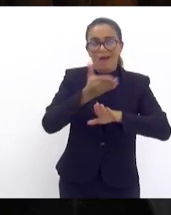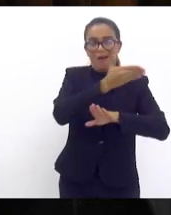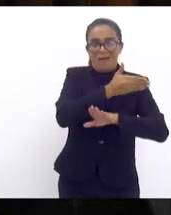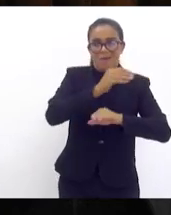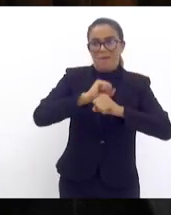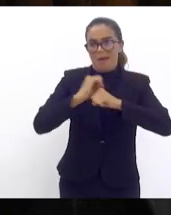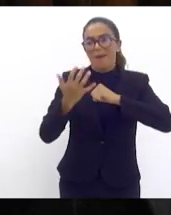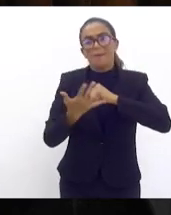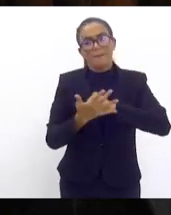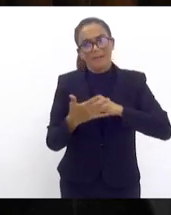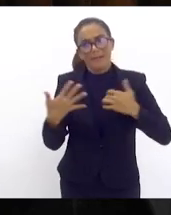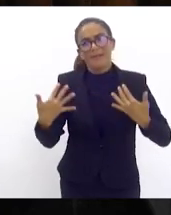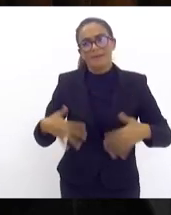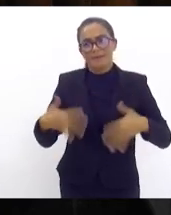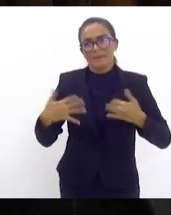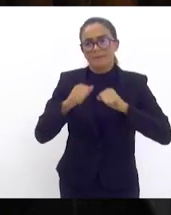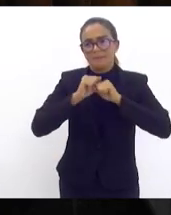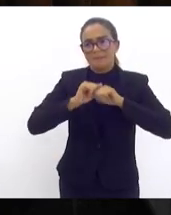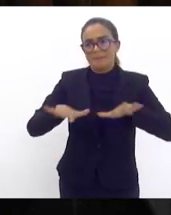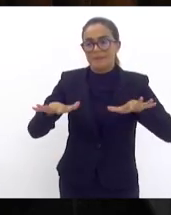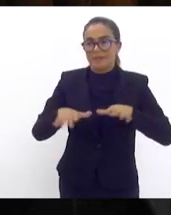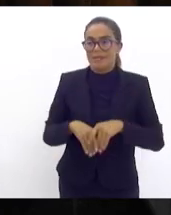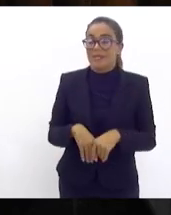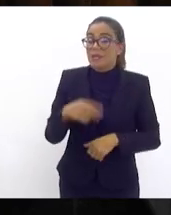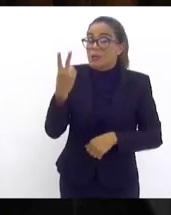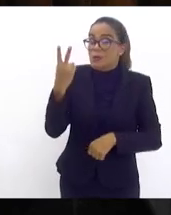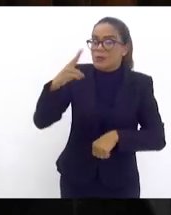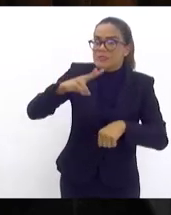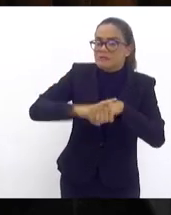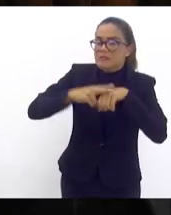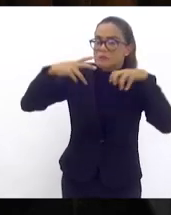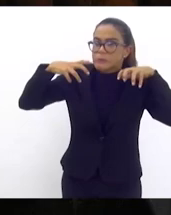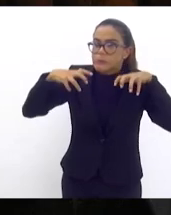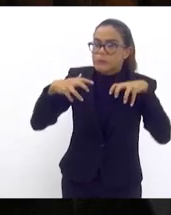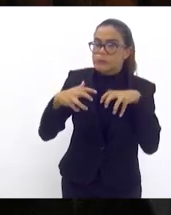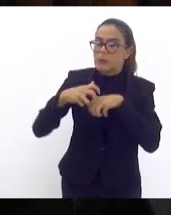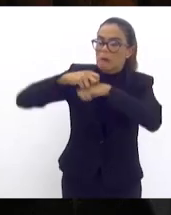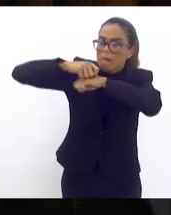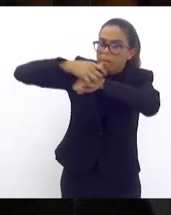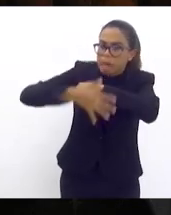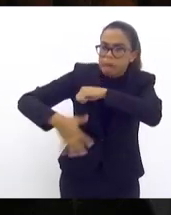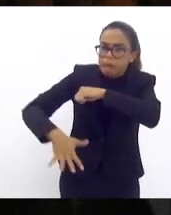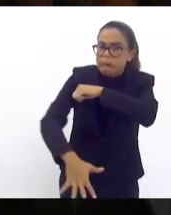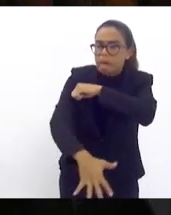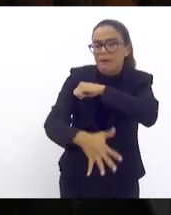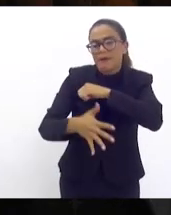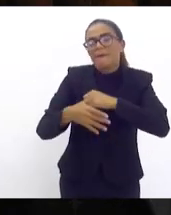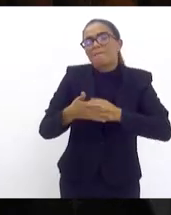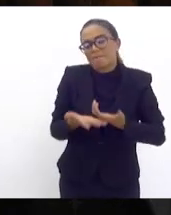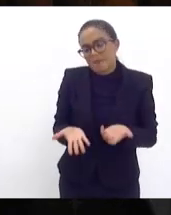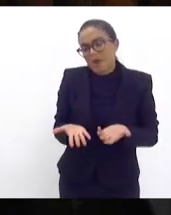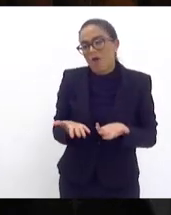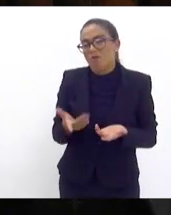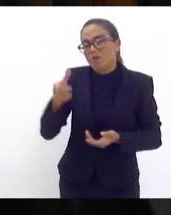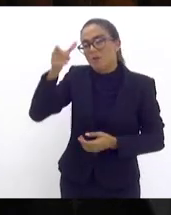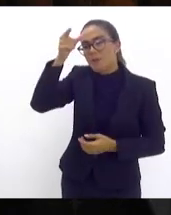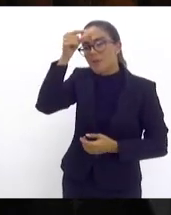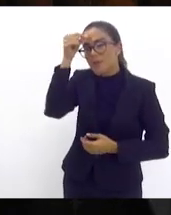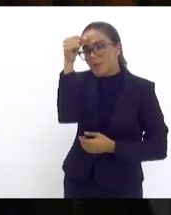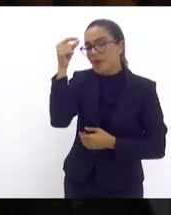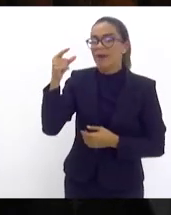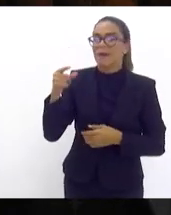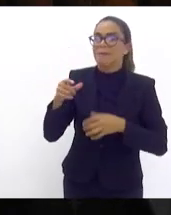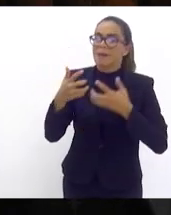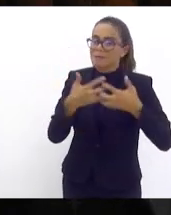sofreu por duas tragédias com certeza vai ser uma grande valia para Petrópolis vai ser de grande